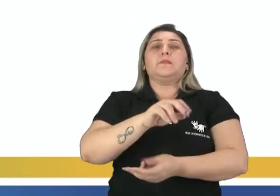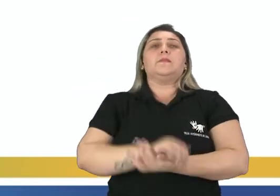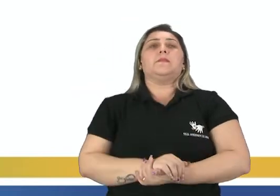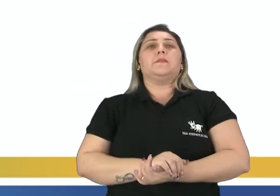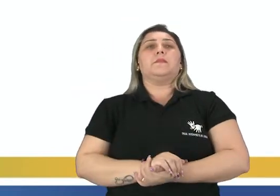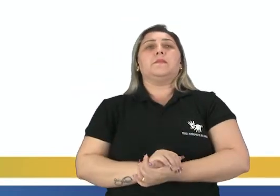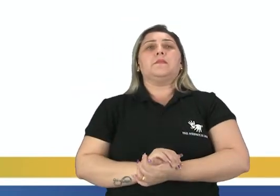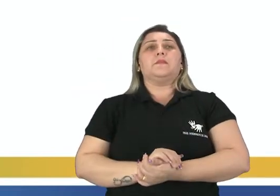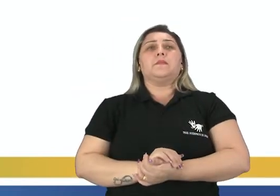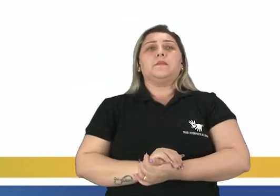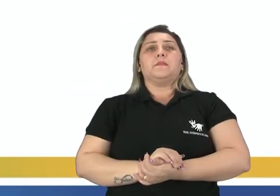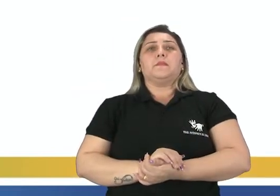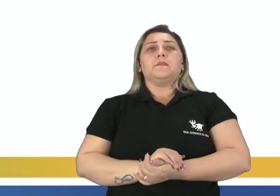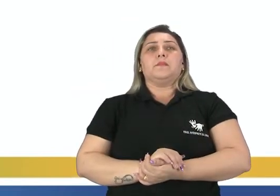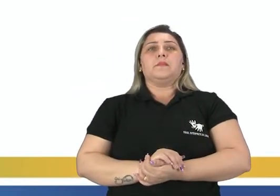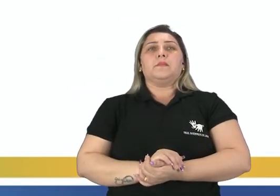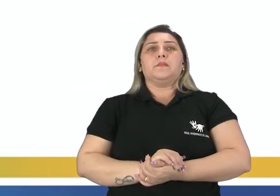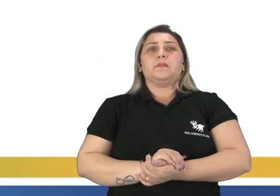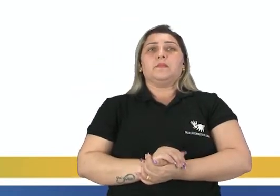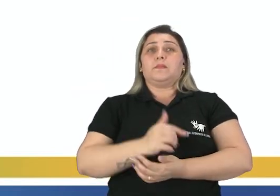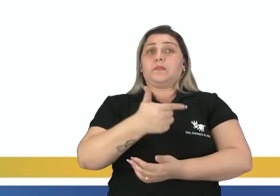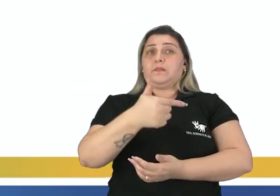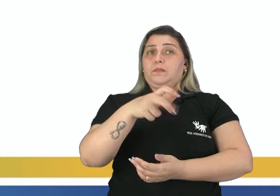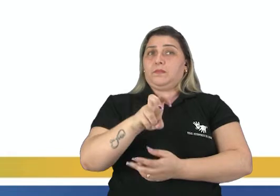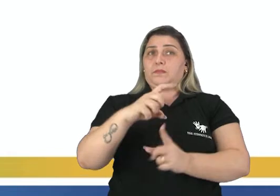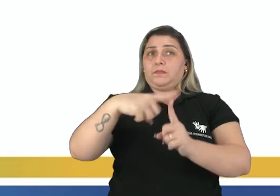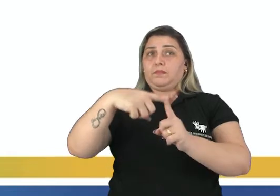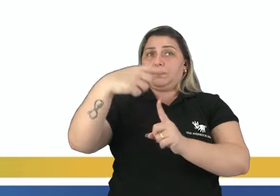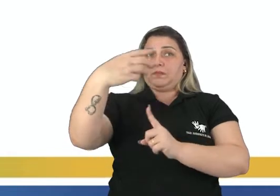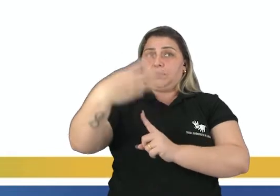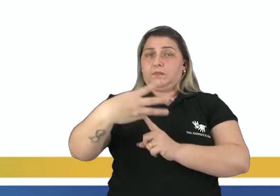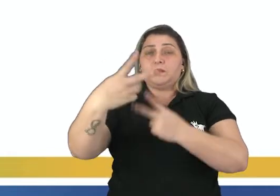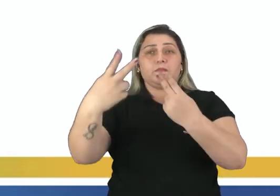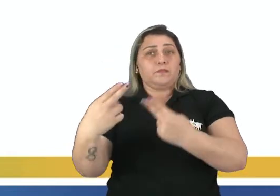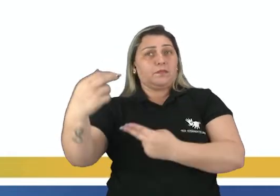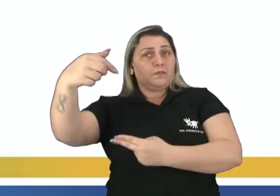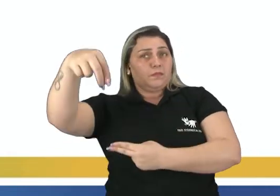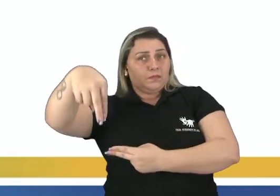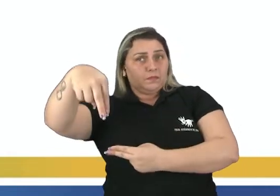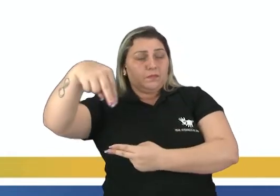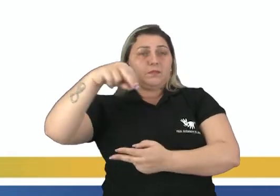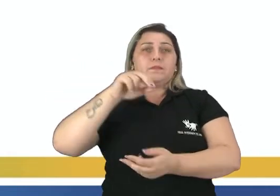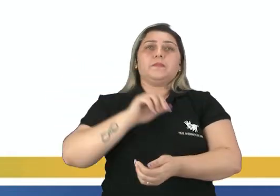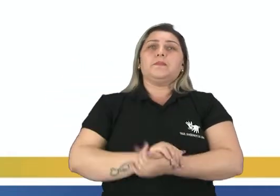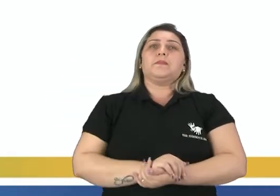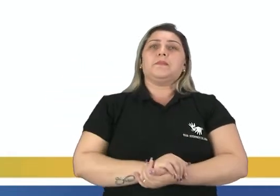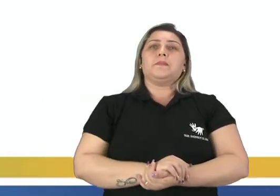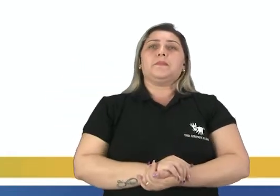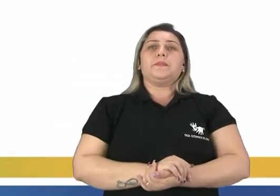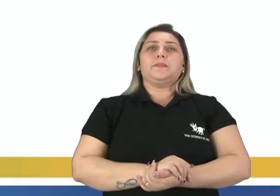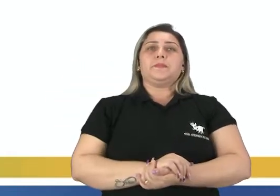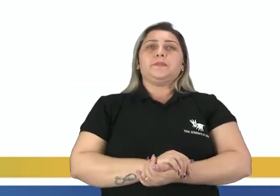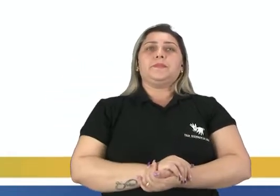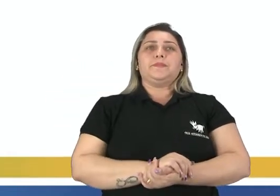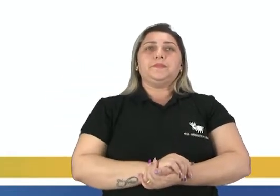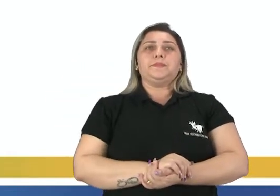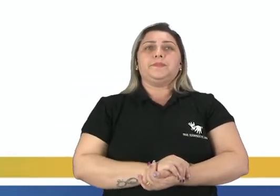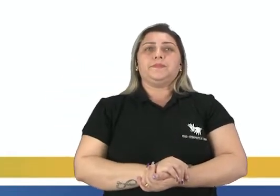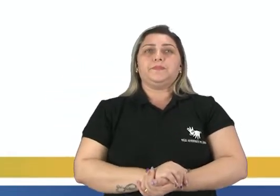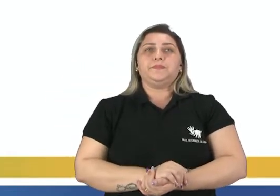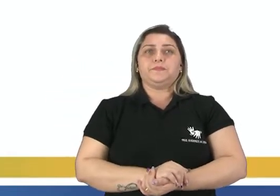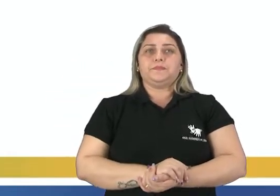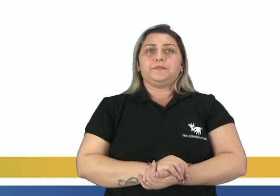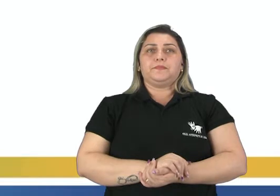Fazendo então N igual a 25 mais três, passando três para o outro lado